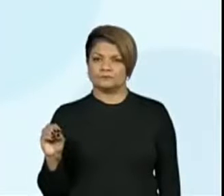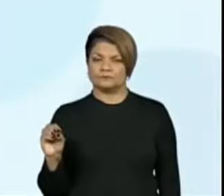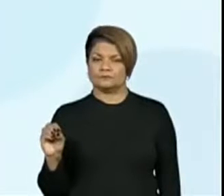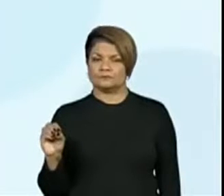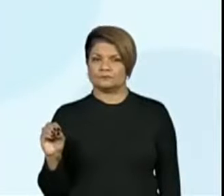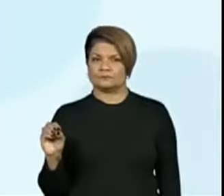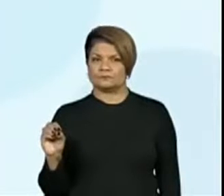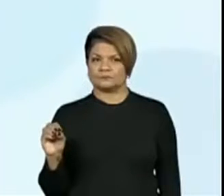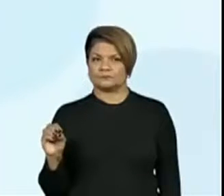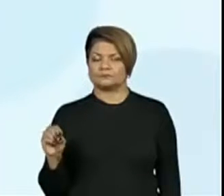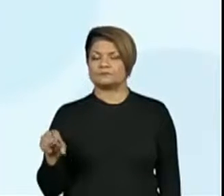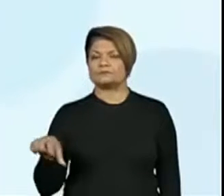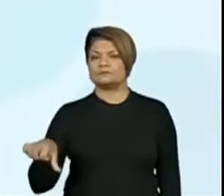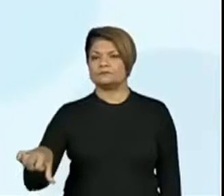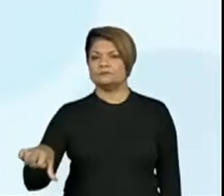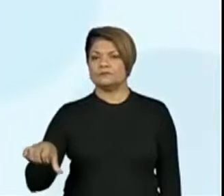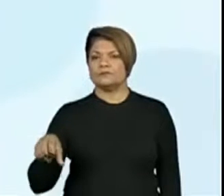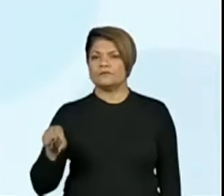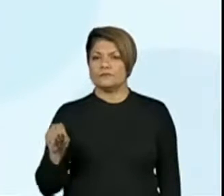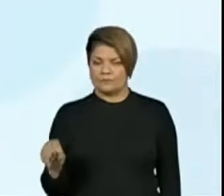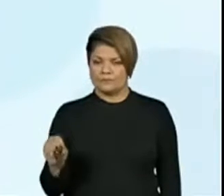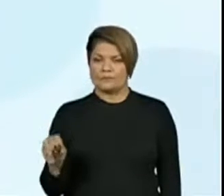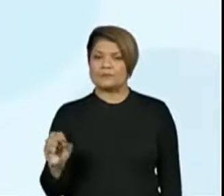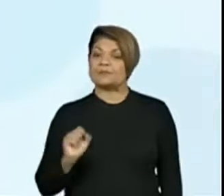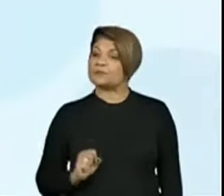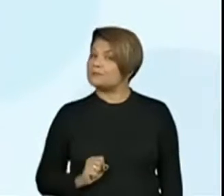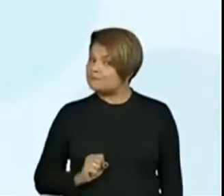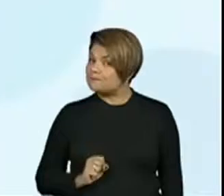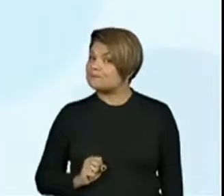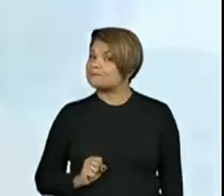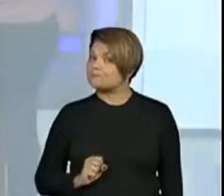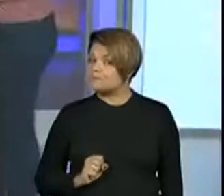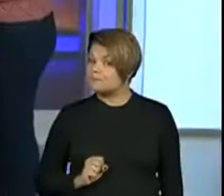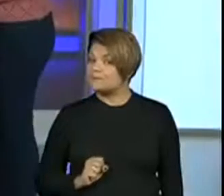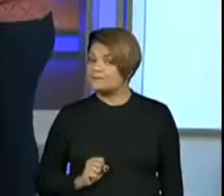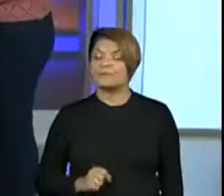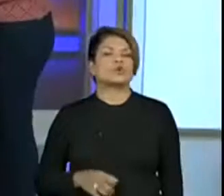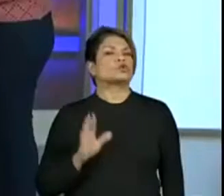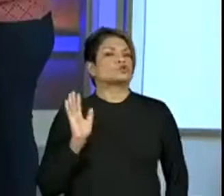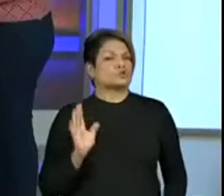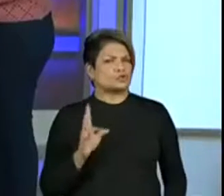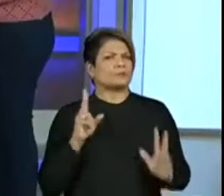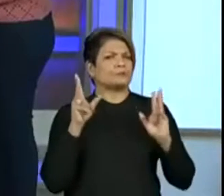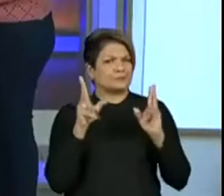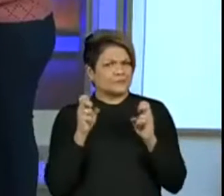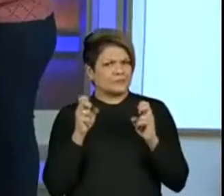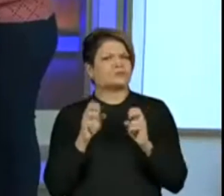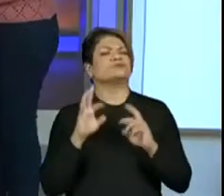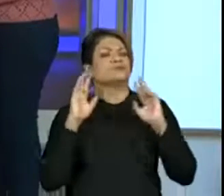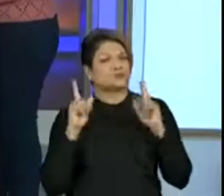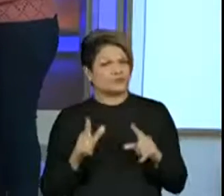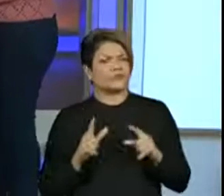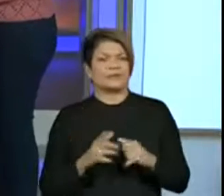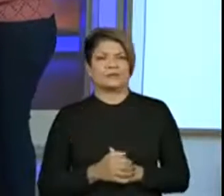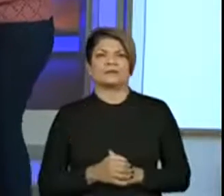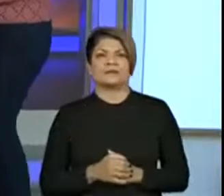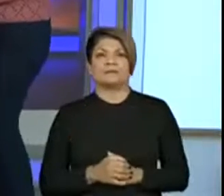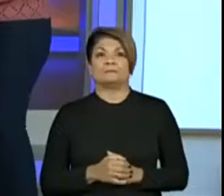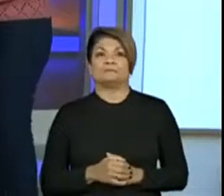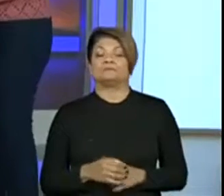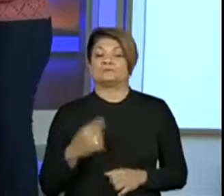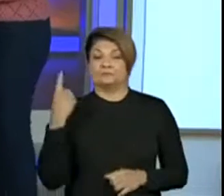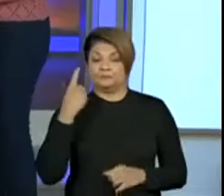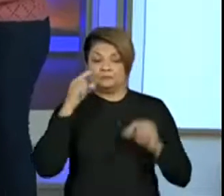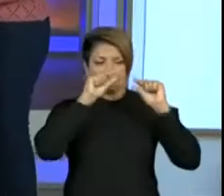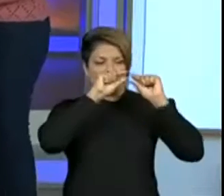80. 90. Hum! Já percebemos aí uma diferença, não é? As primeiras